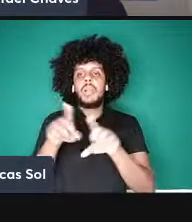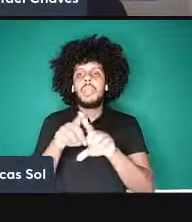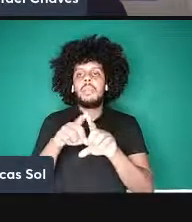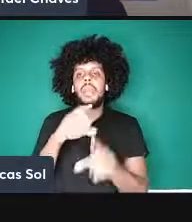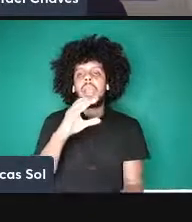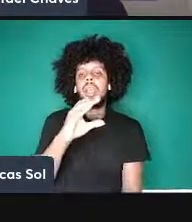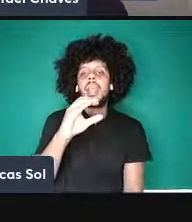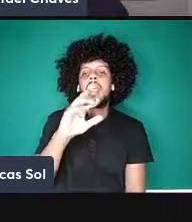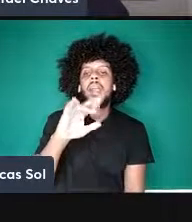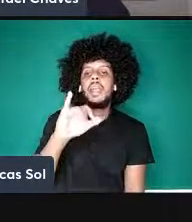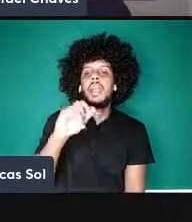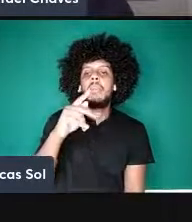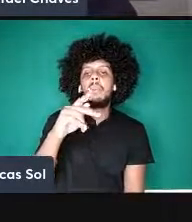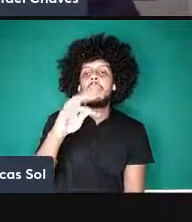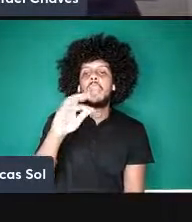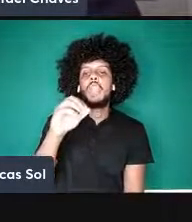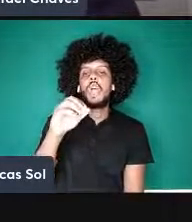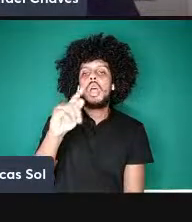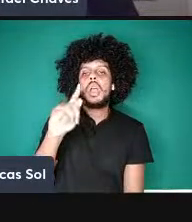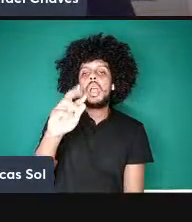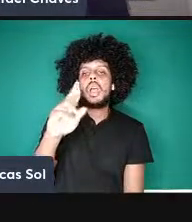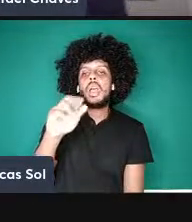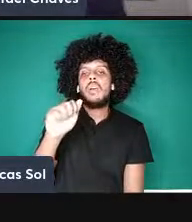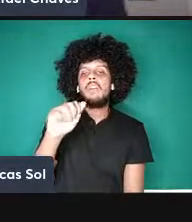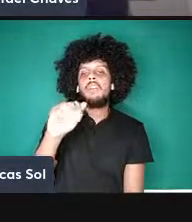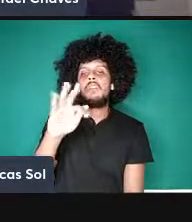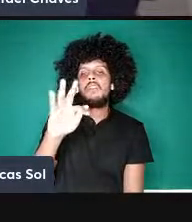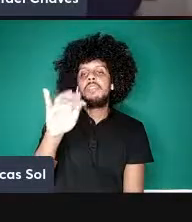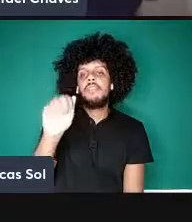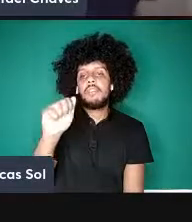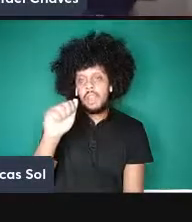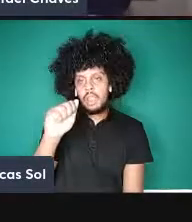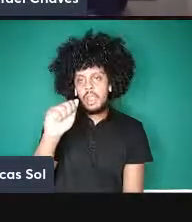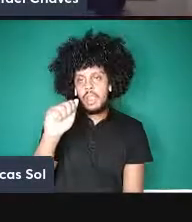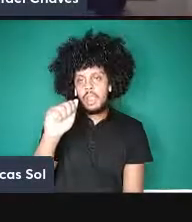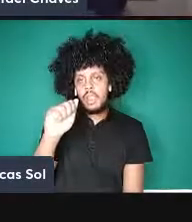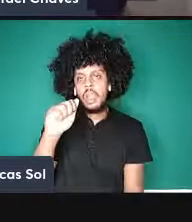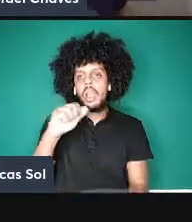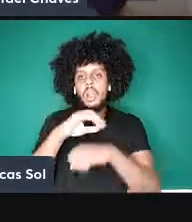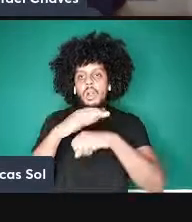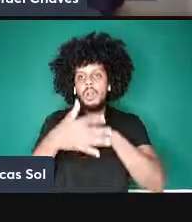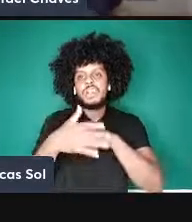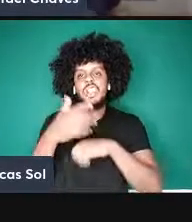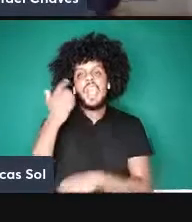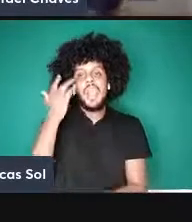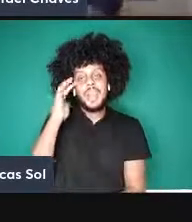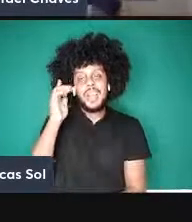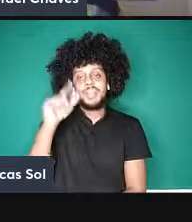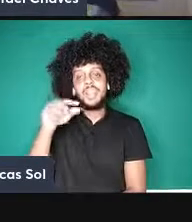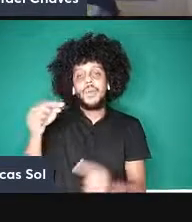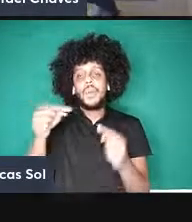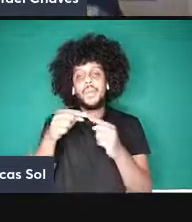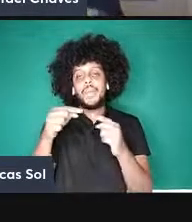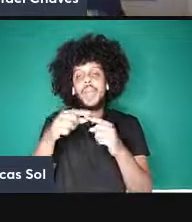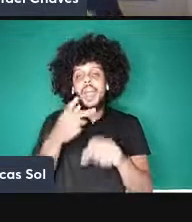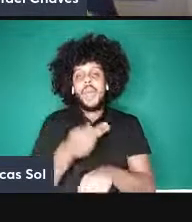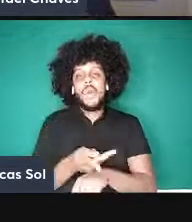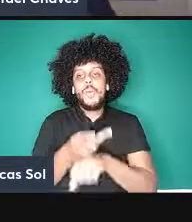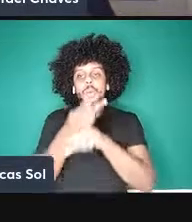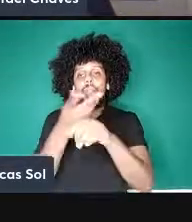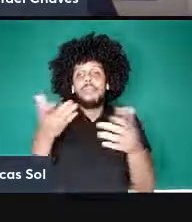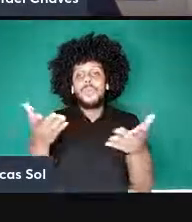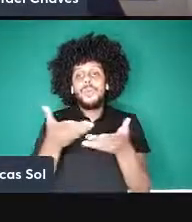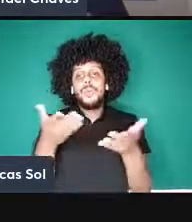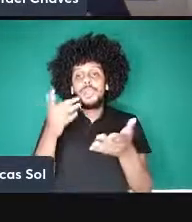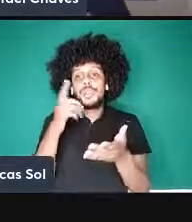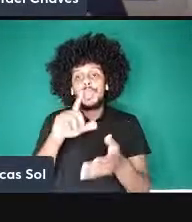criptografia quântica talvez a mais importante delas tenha a ver com o prêmio nobel de hoje que é a violação de uma desigualdade de